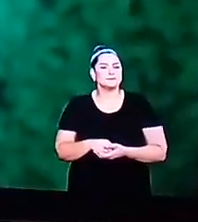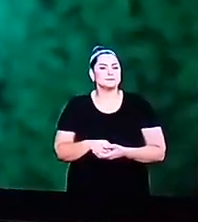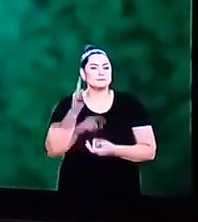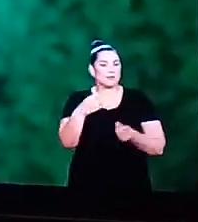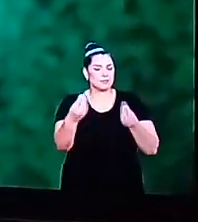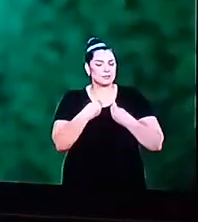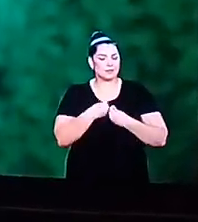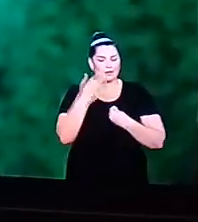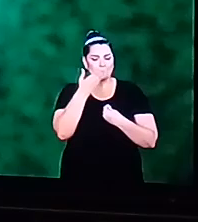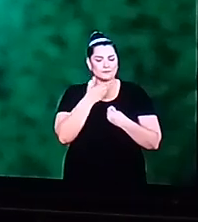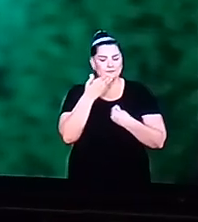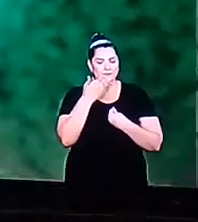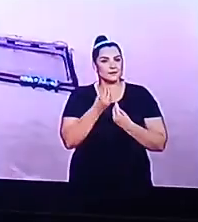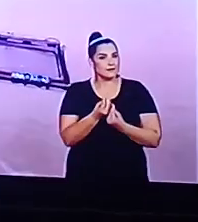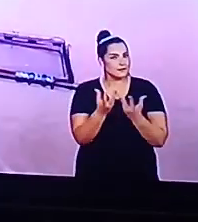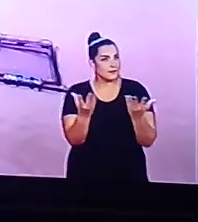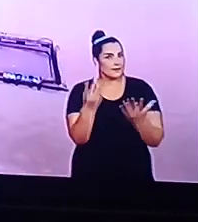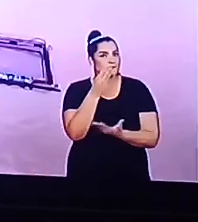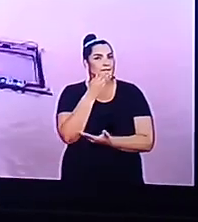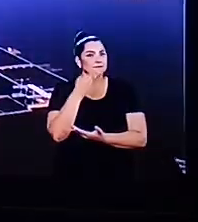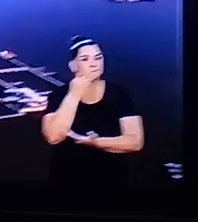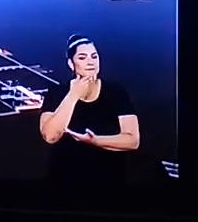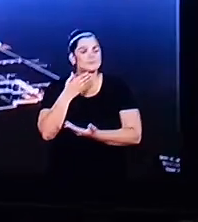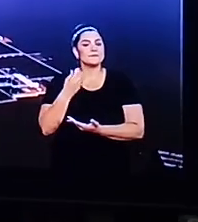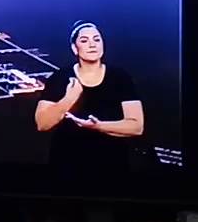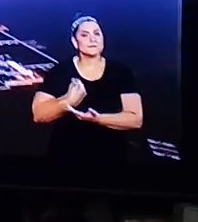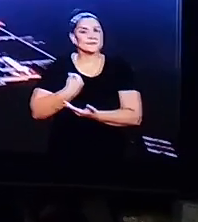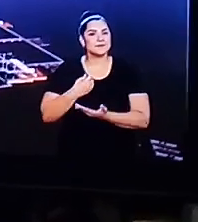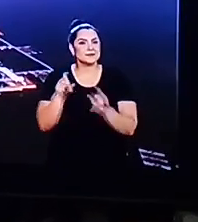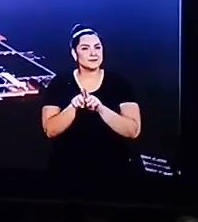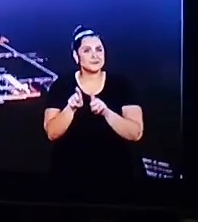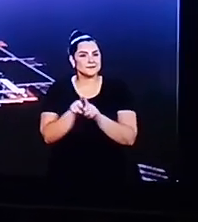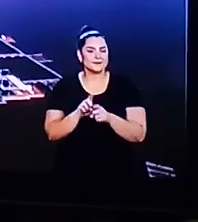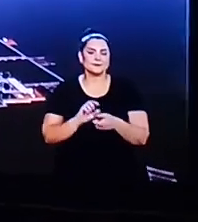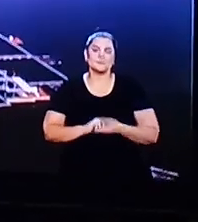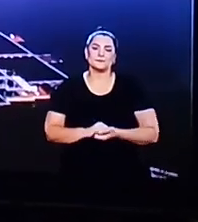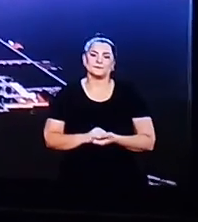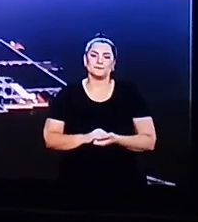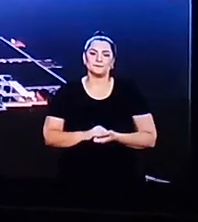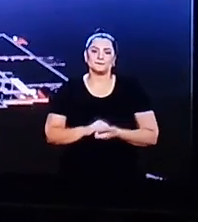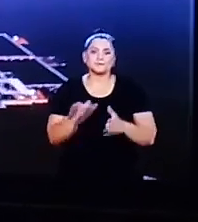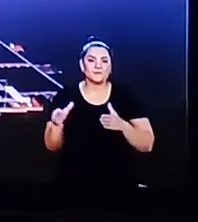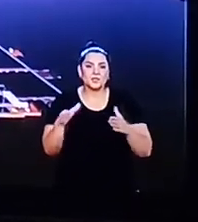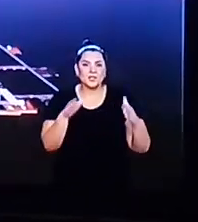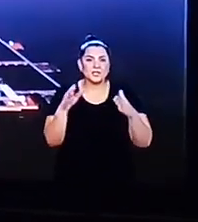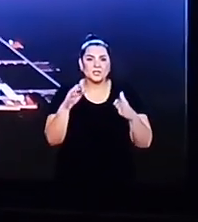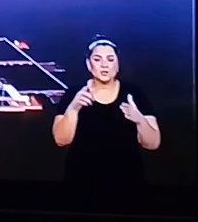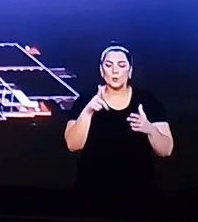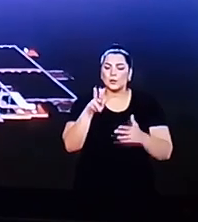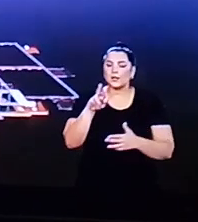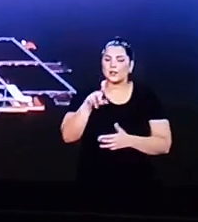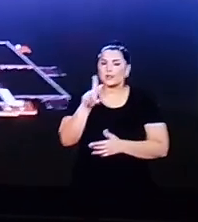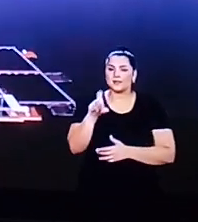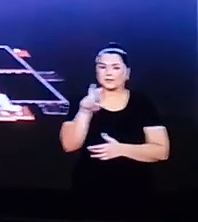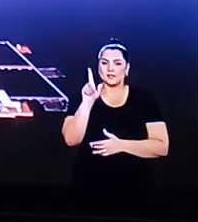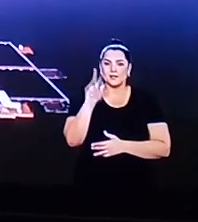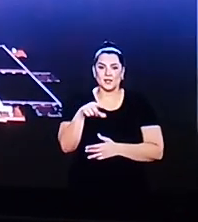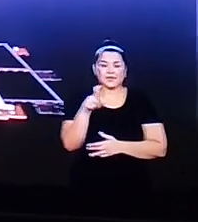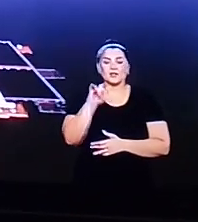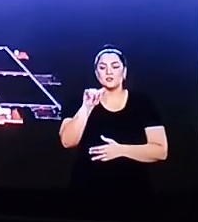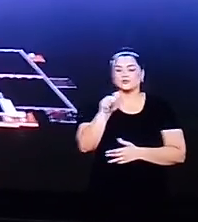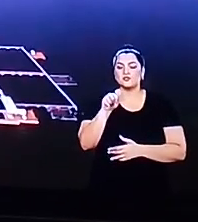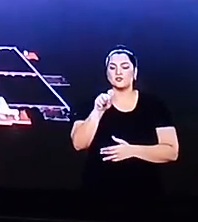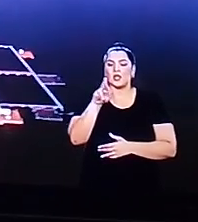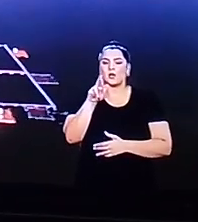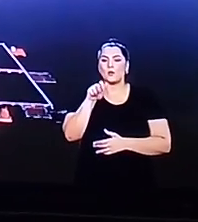Uma mulher Tinha A lupus A doença Da lupus E Ela começou